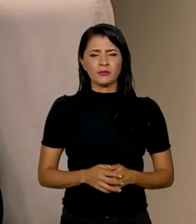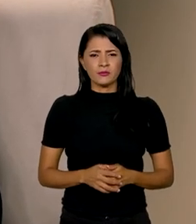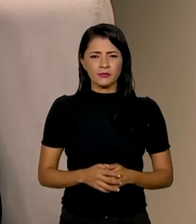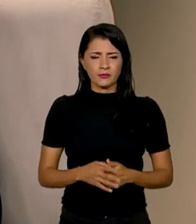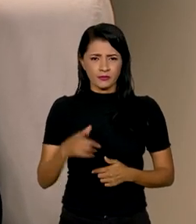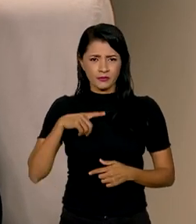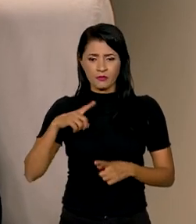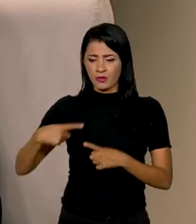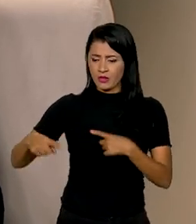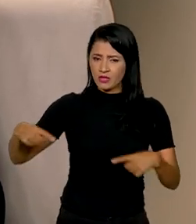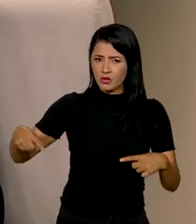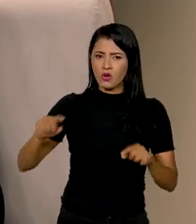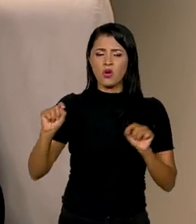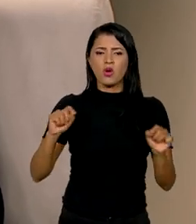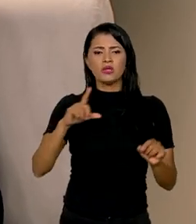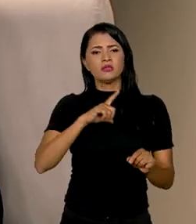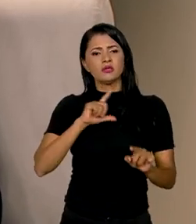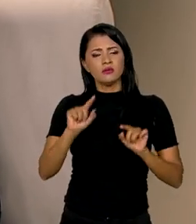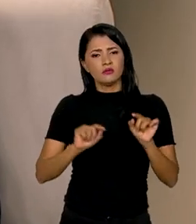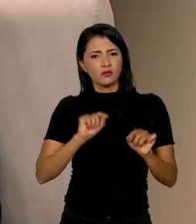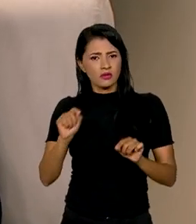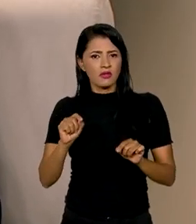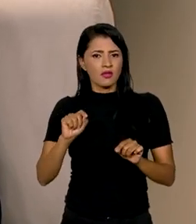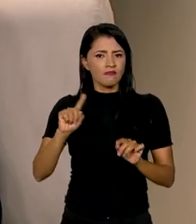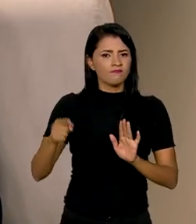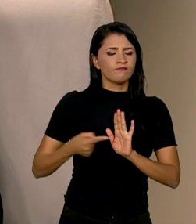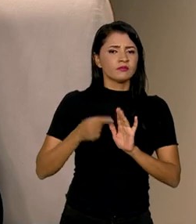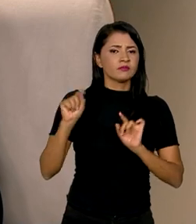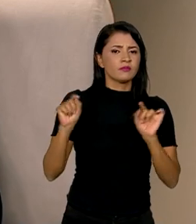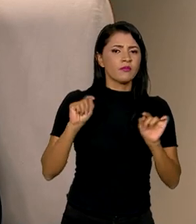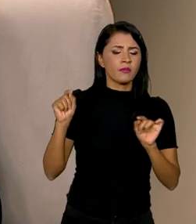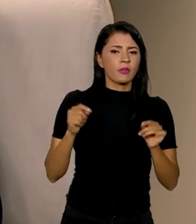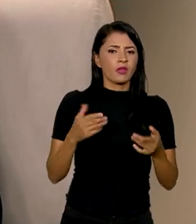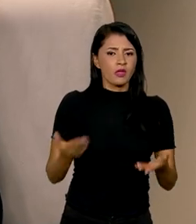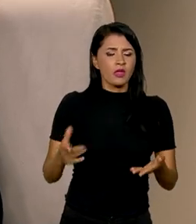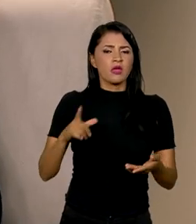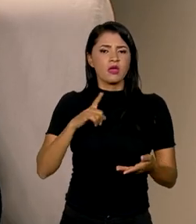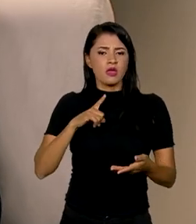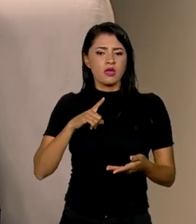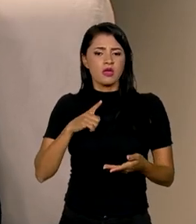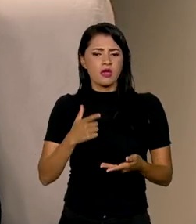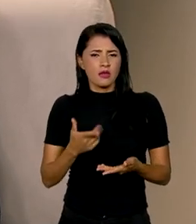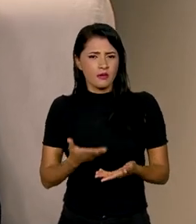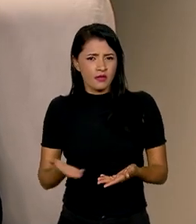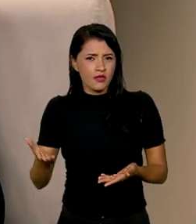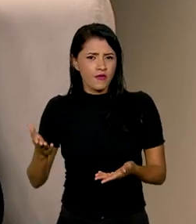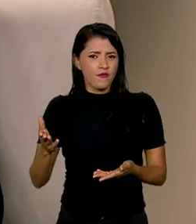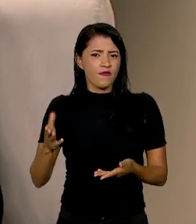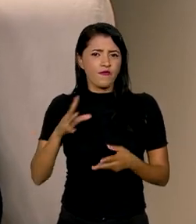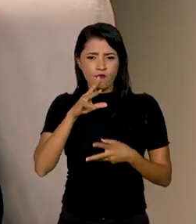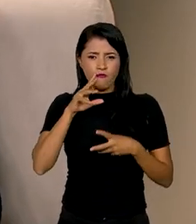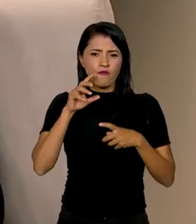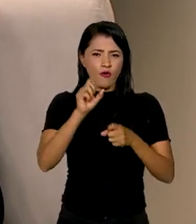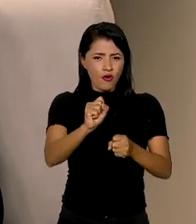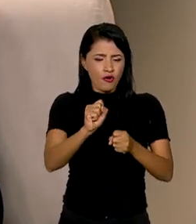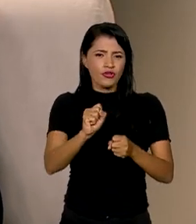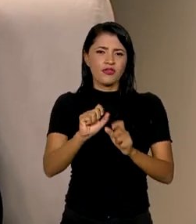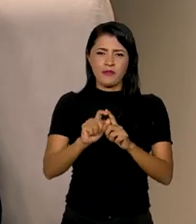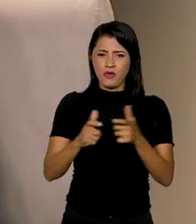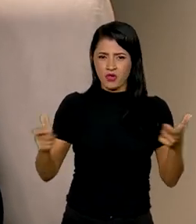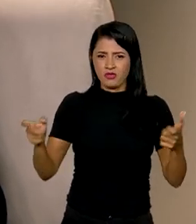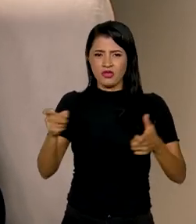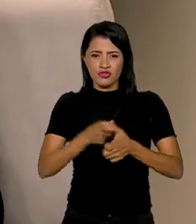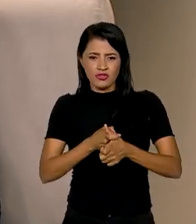Desenrola teve a vantagem de proporcionar uma redução forte na maioria das